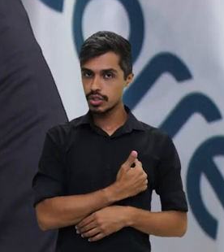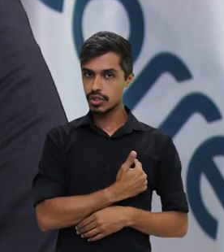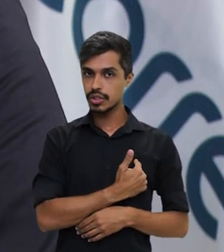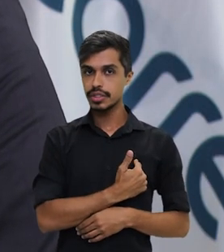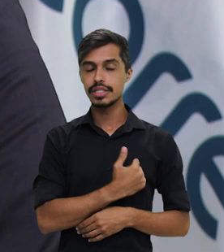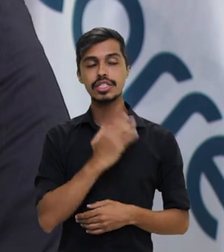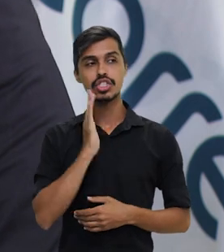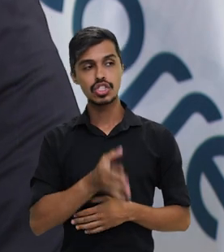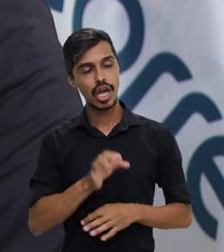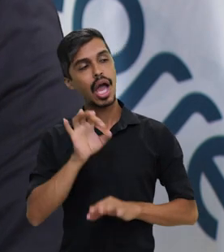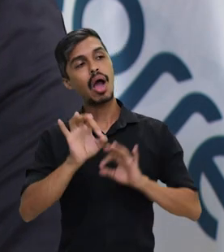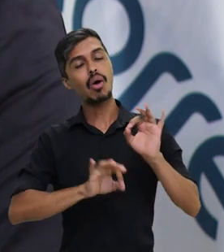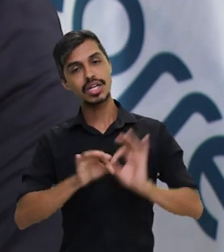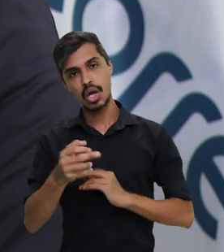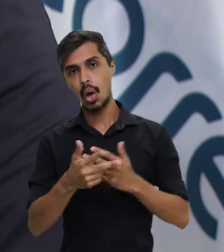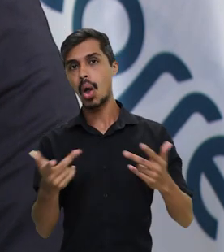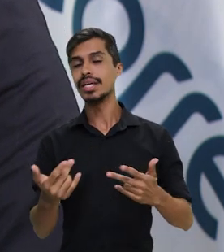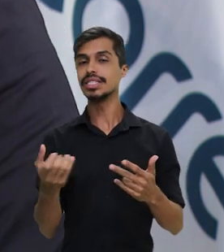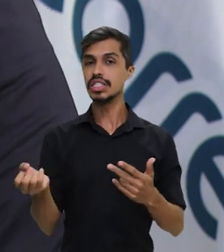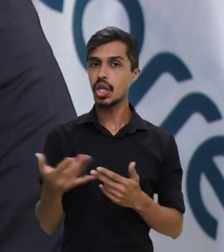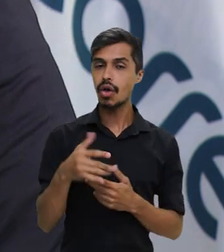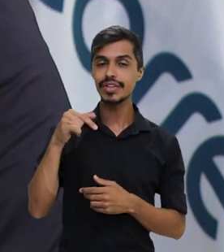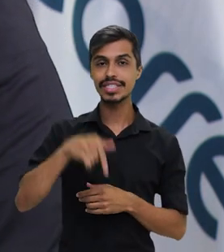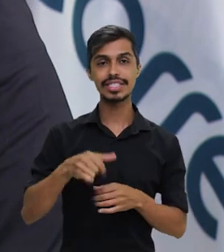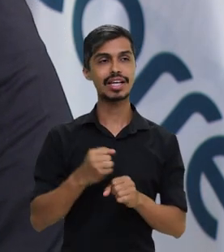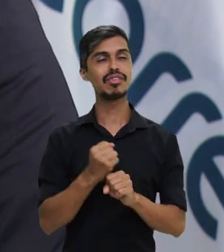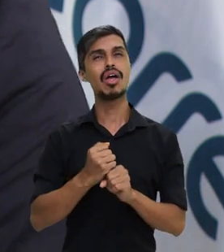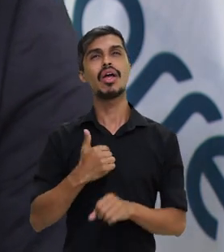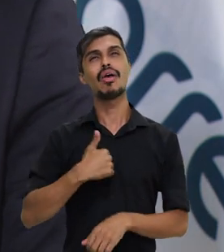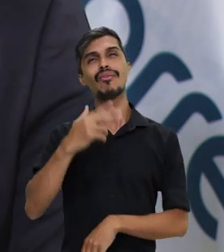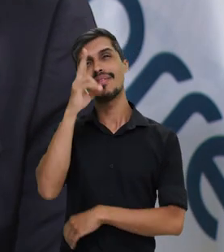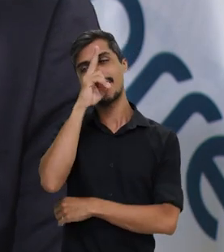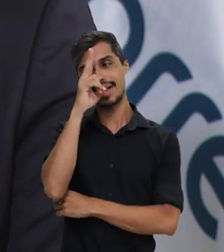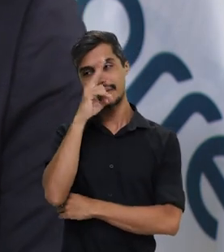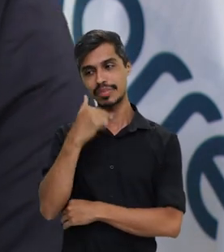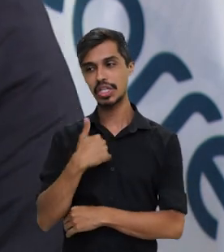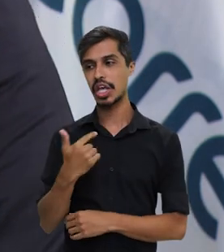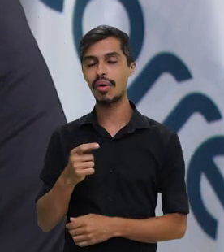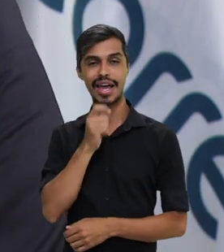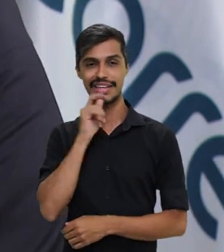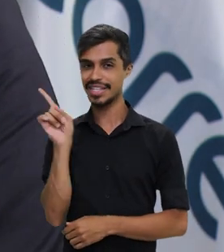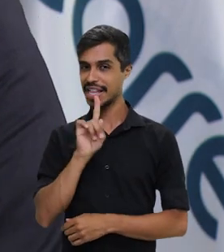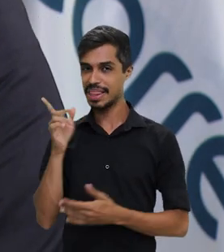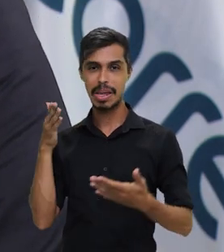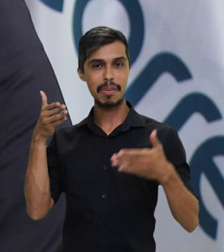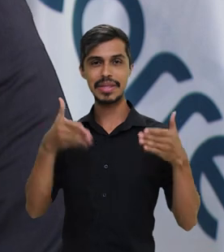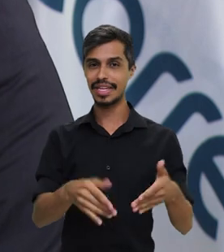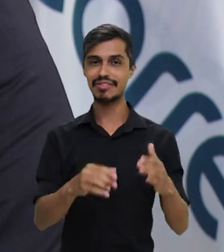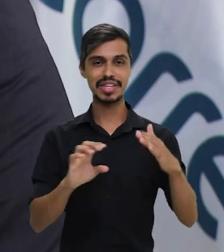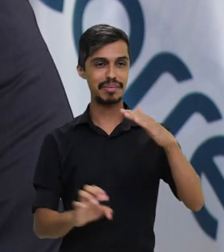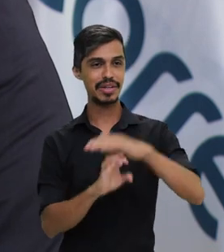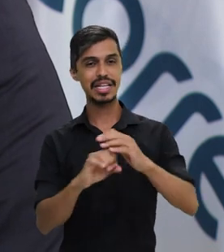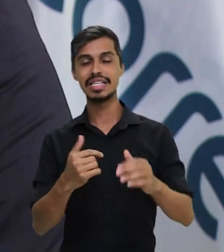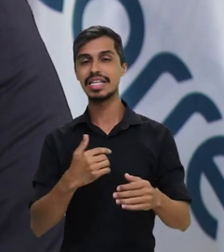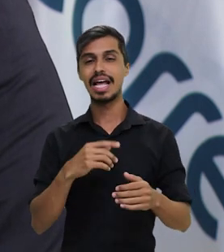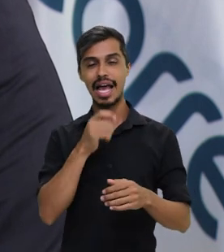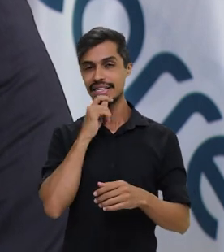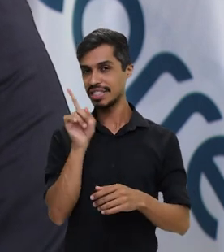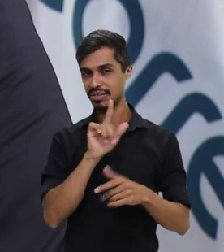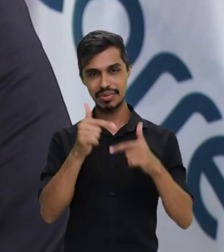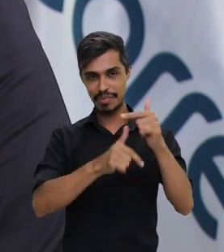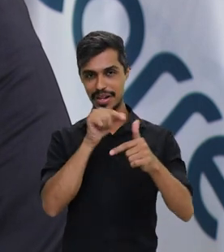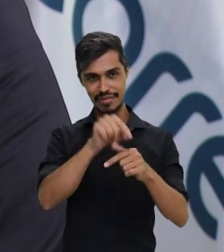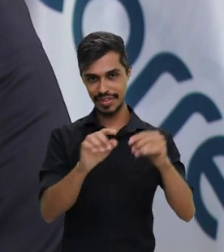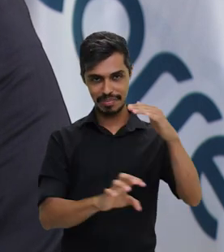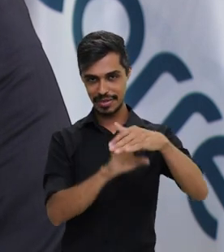inovações esse ano. Eu me lembro que, quando eu não estava na empresa ainda, estava nas minhas atividades,